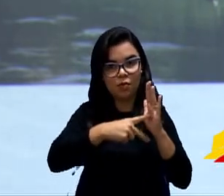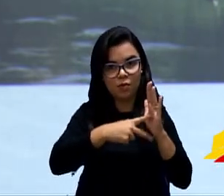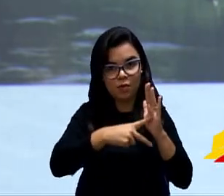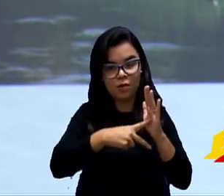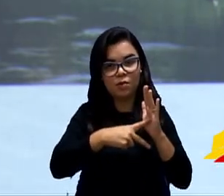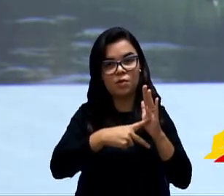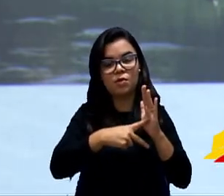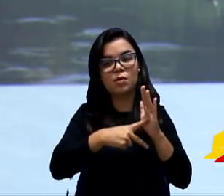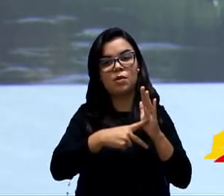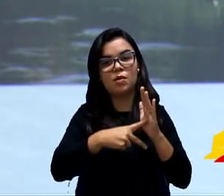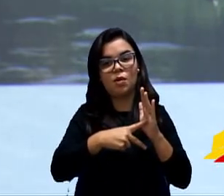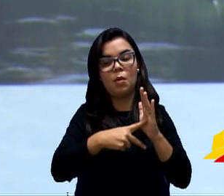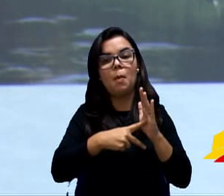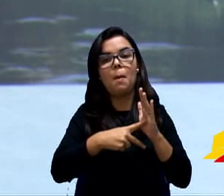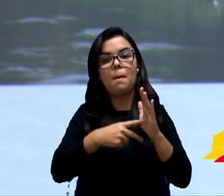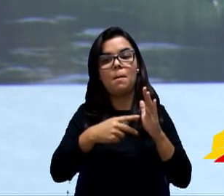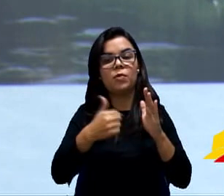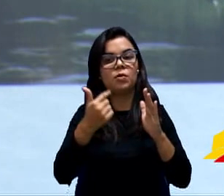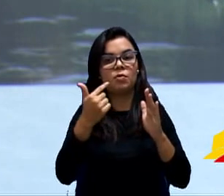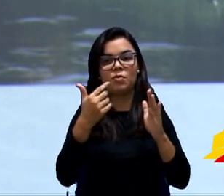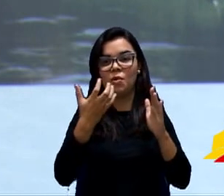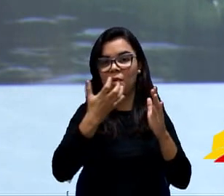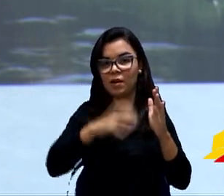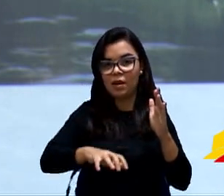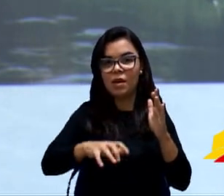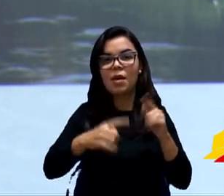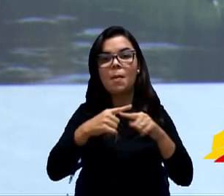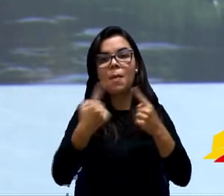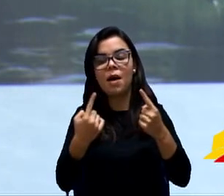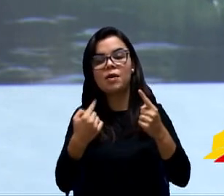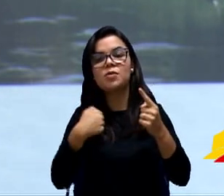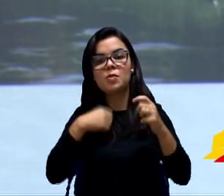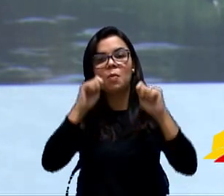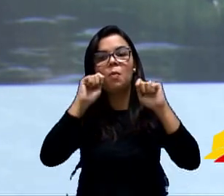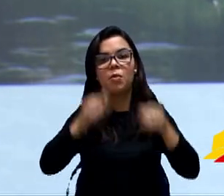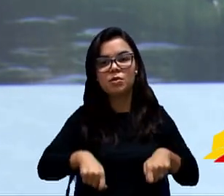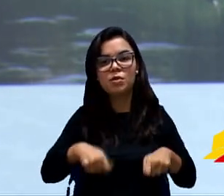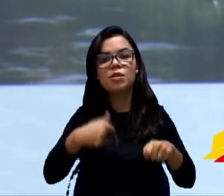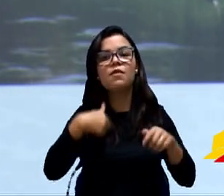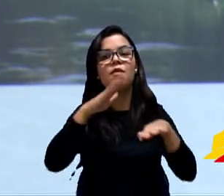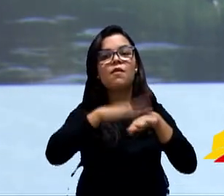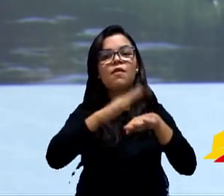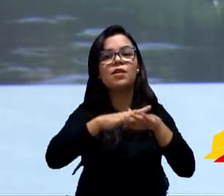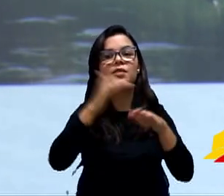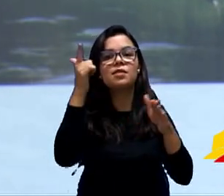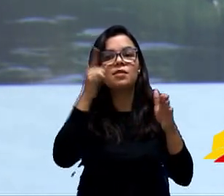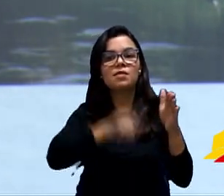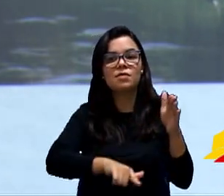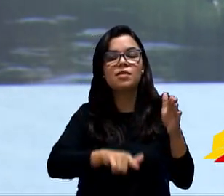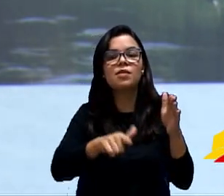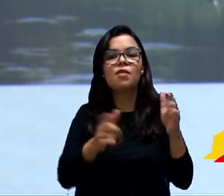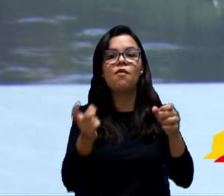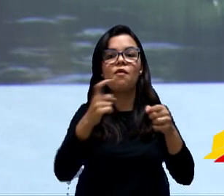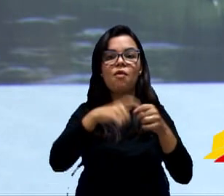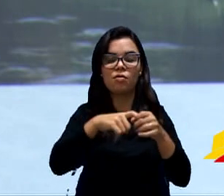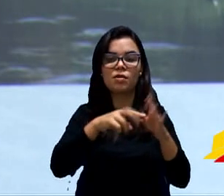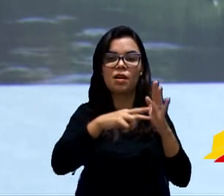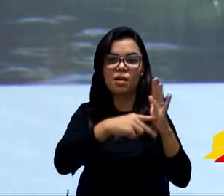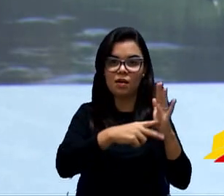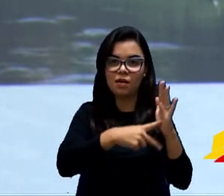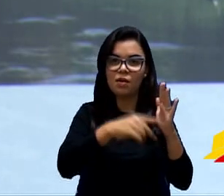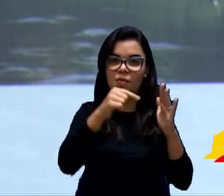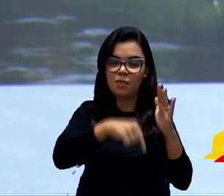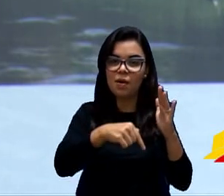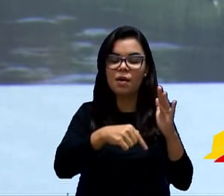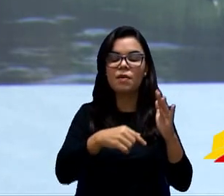pudesse, assim, fazê-lo, criando uma janela que eles pudessem voltar de novo a serem atendidos